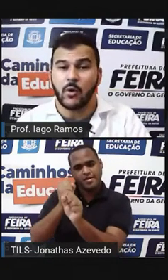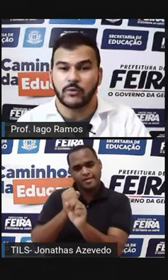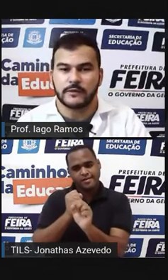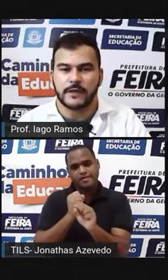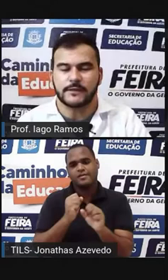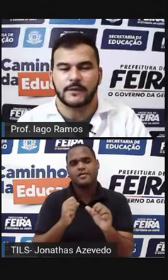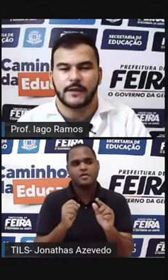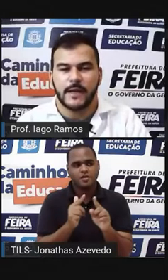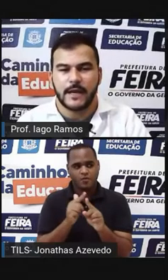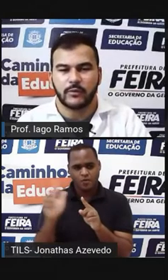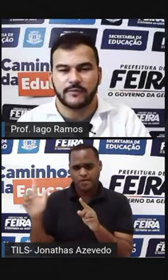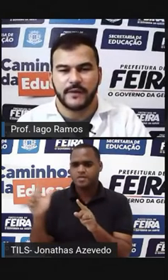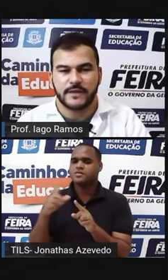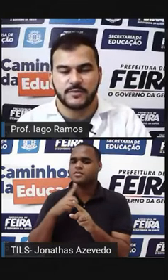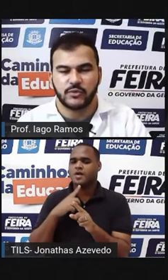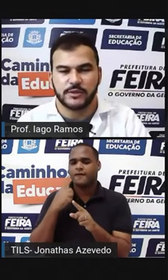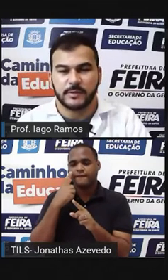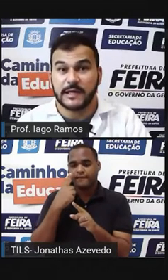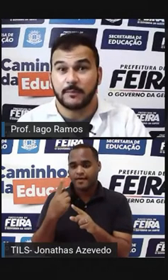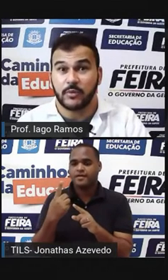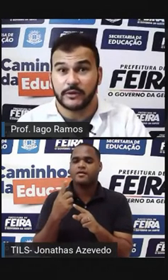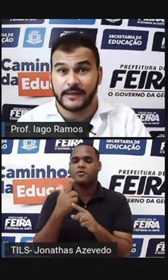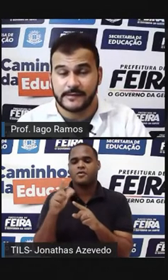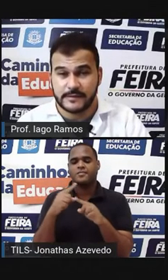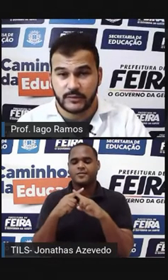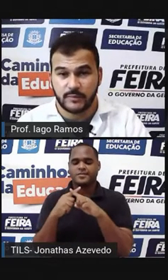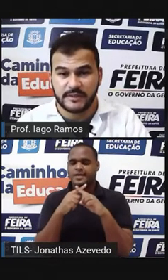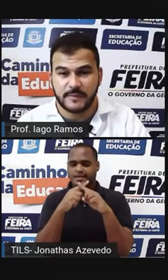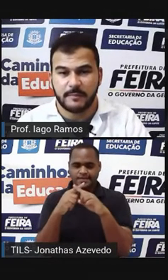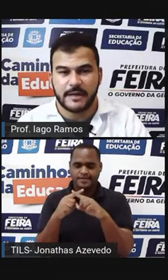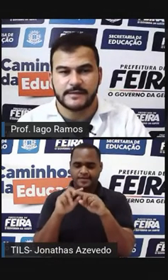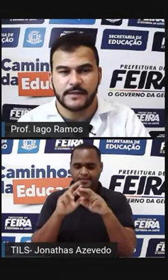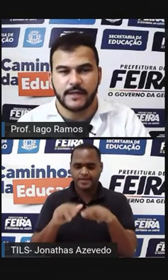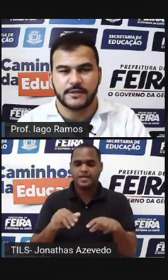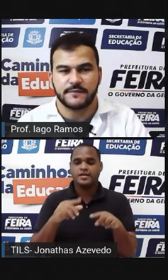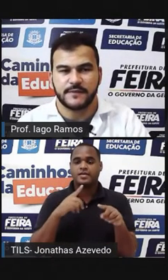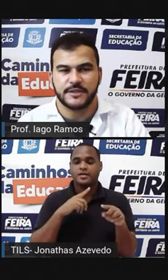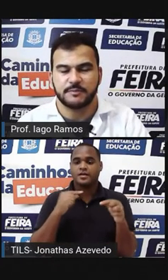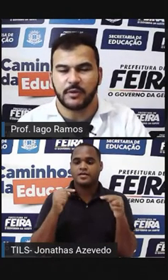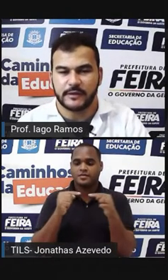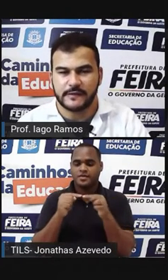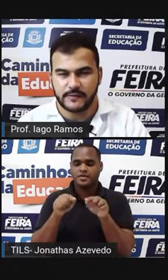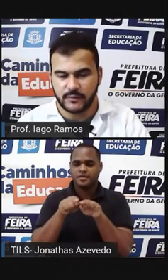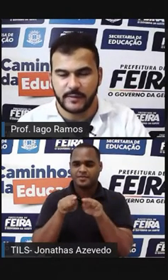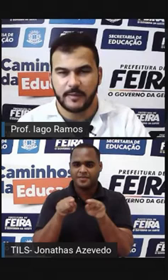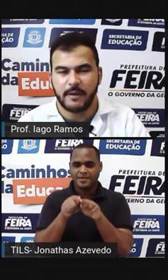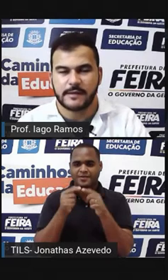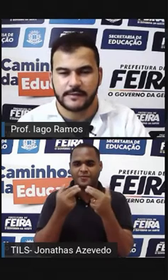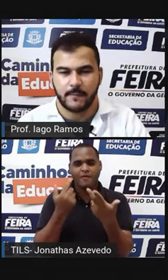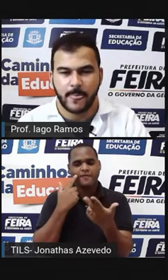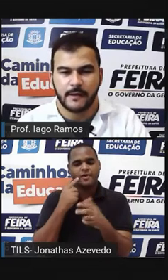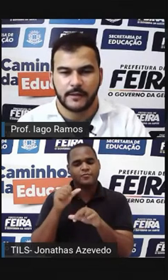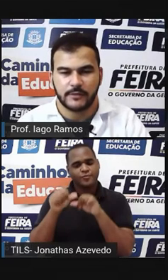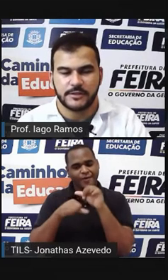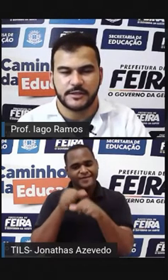A outra É ao invés de multiplicar Potências com a mesma base É dividir potências Com a mesma base Então a gente tem